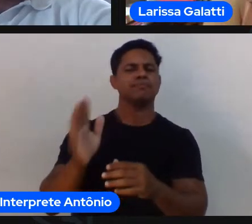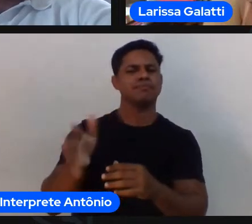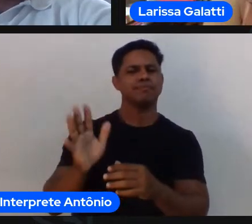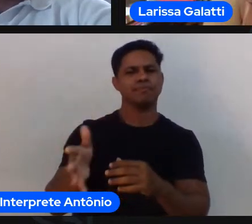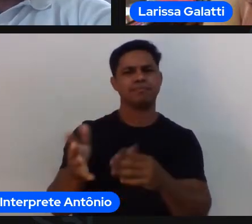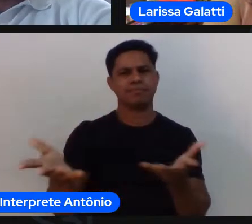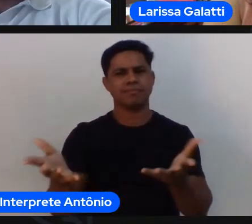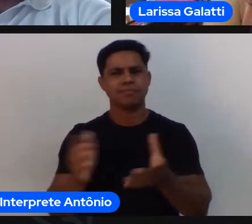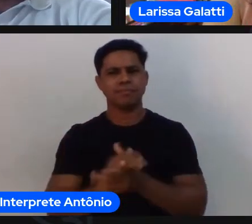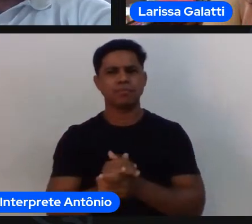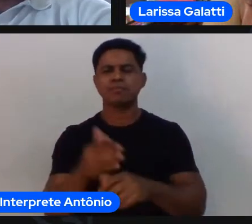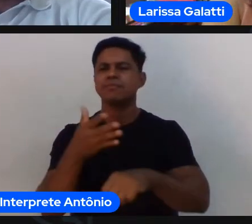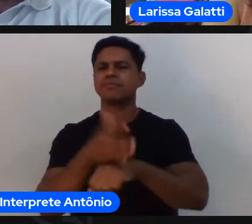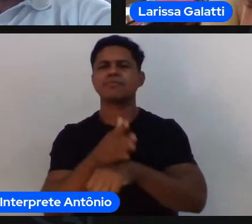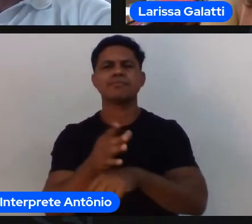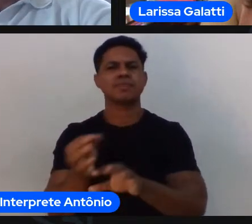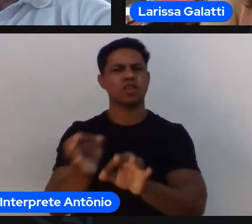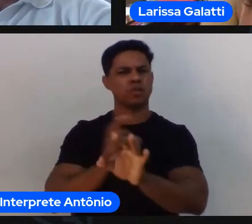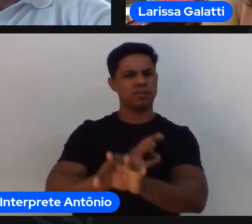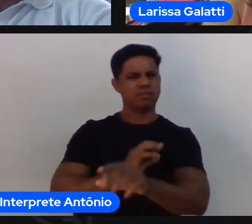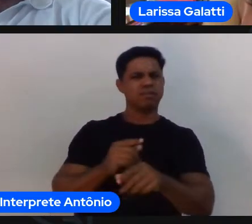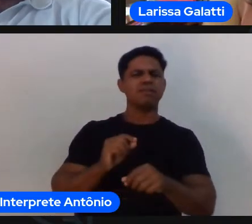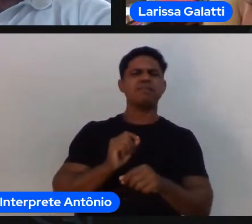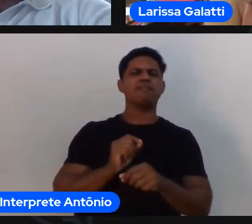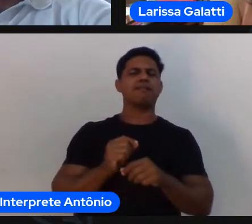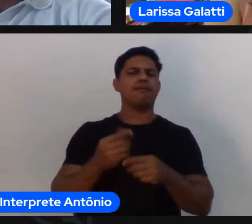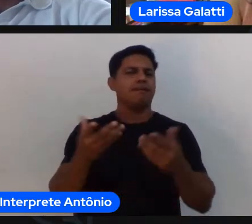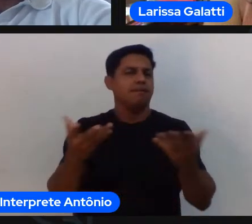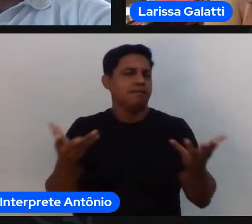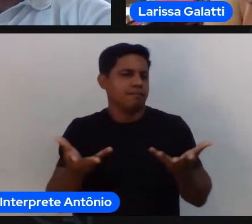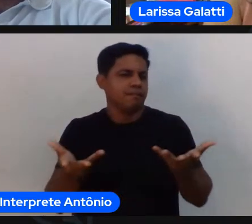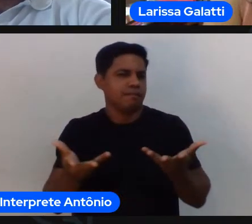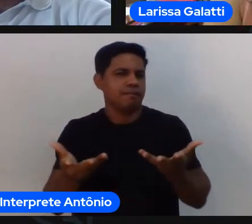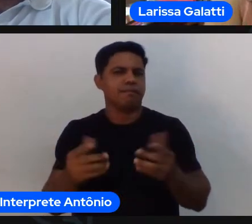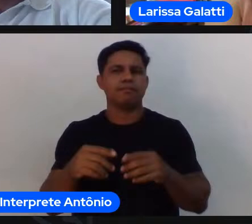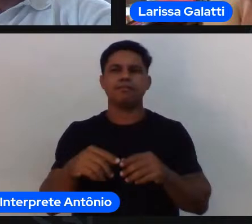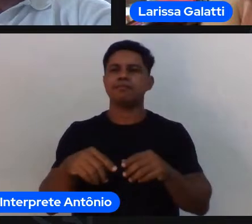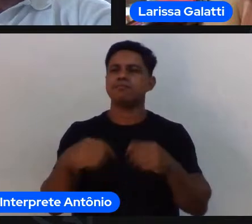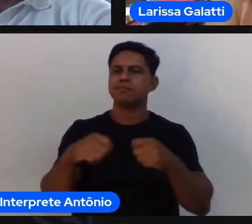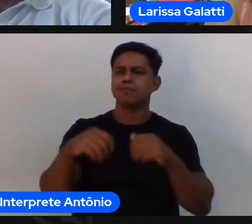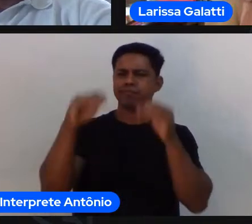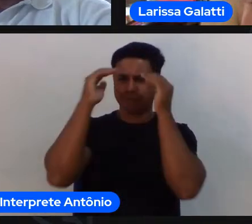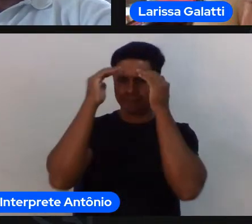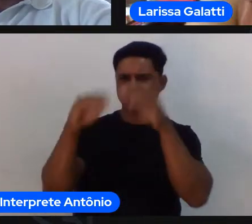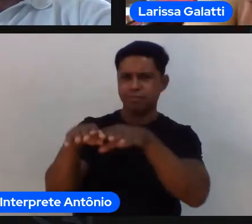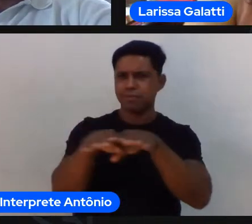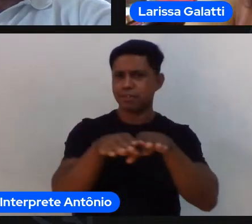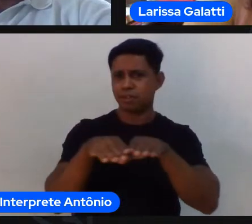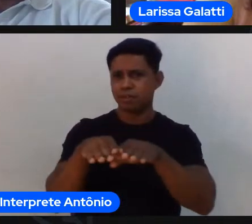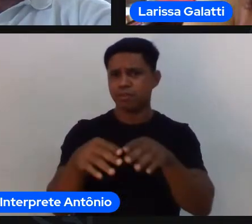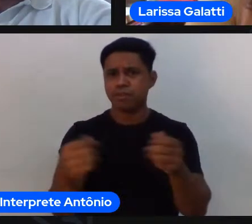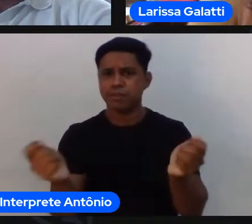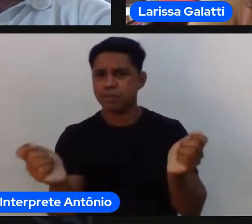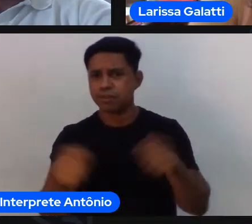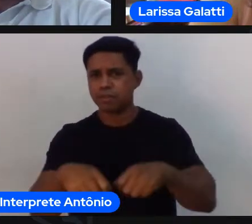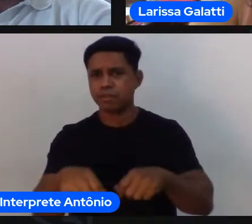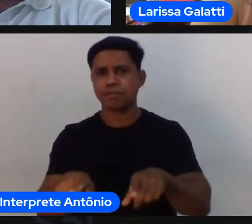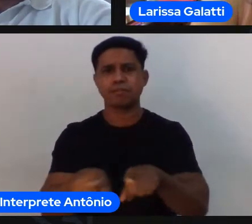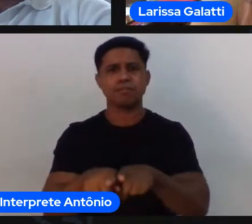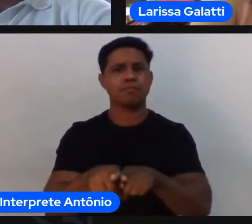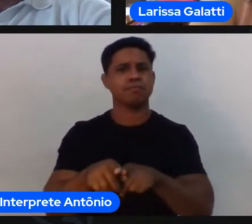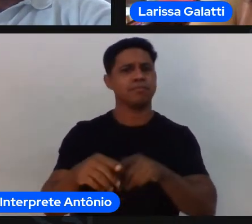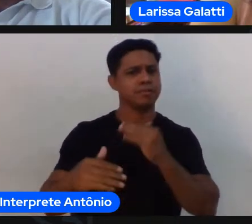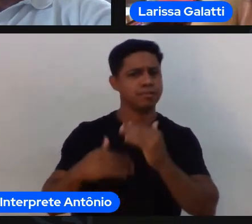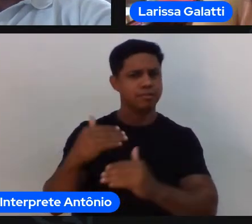ausência de obrigatoriedade de rendimento né a experiência esportiva contempla a competição eu jogo hoje tênis e eu odeio perder igualmente